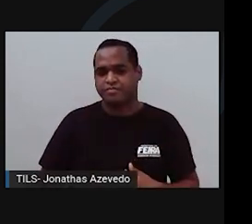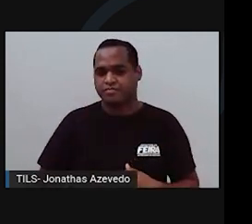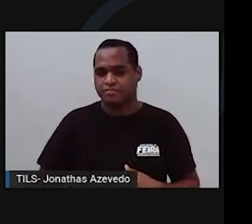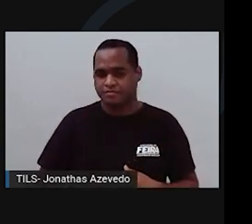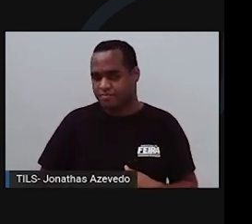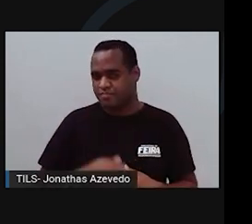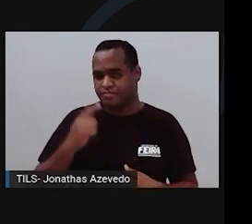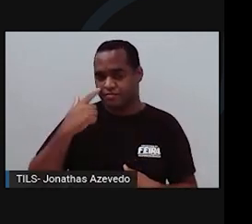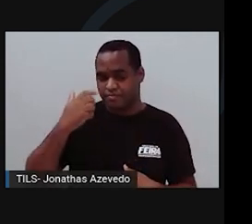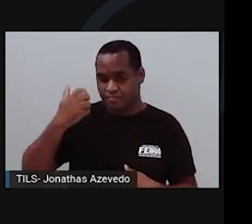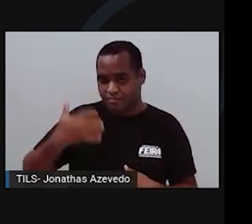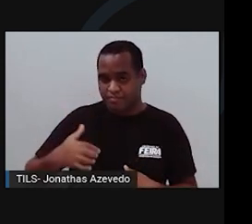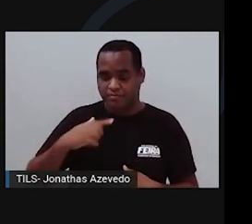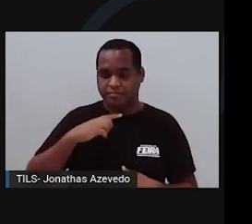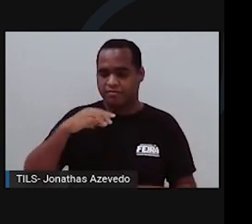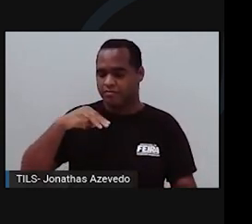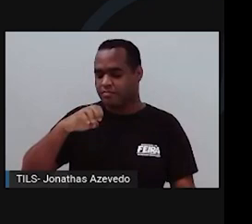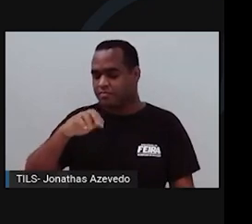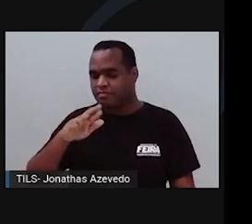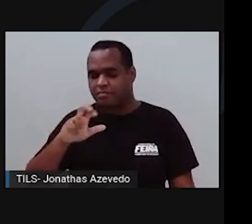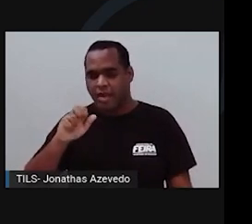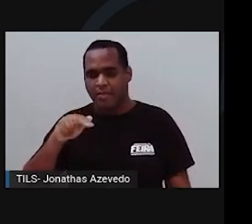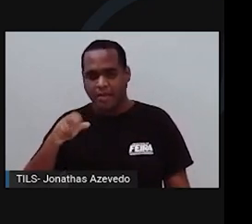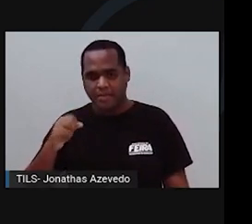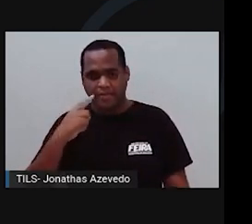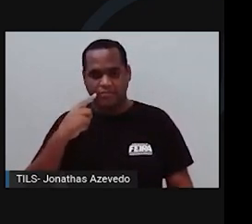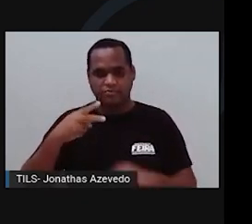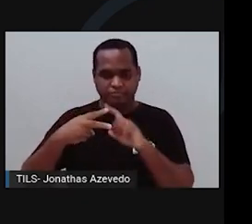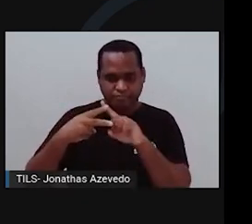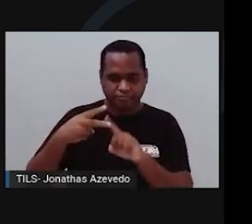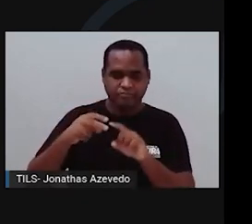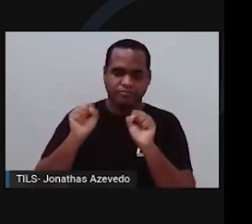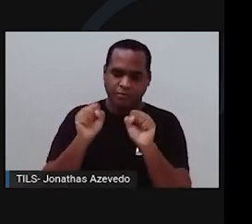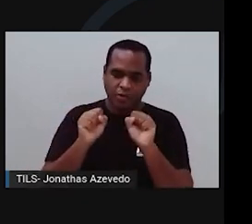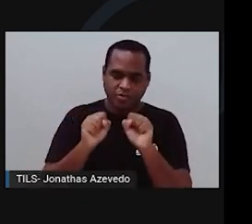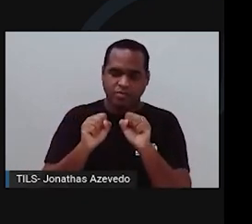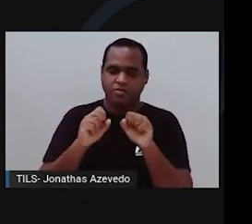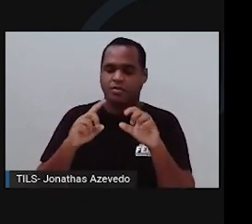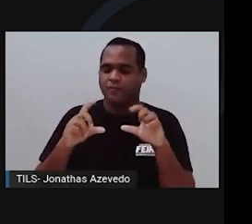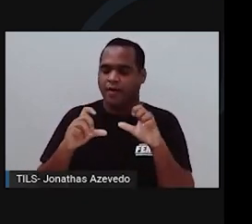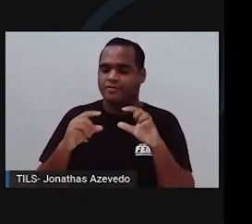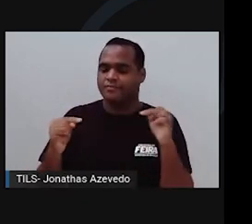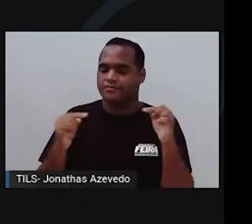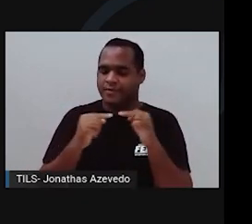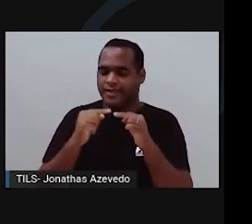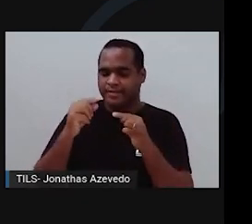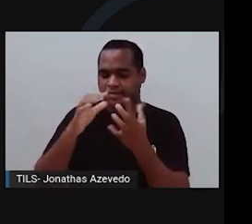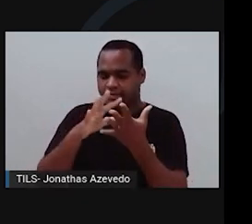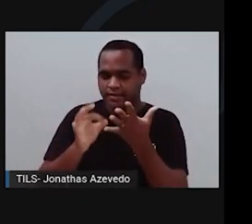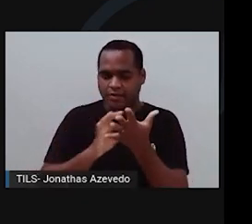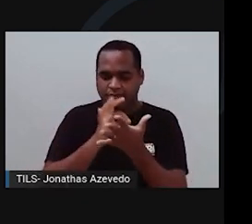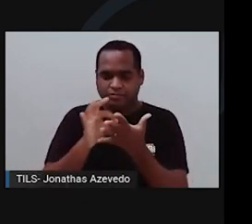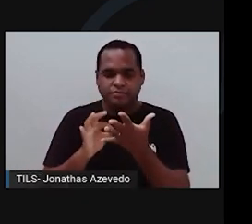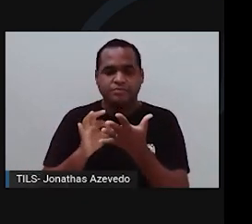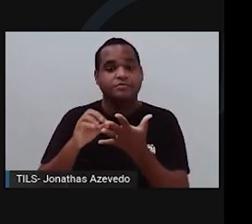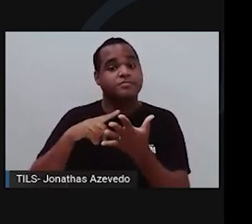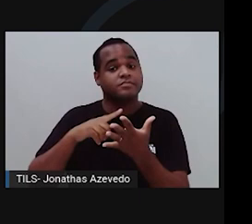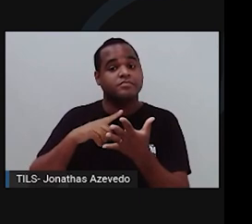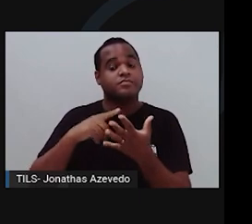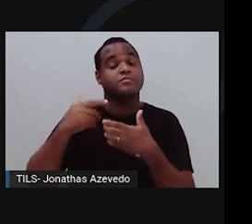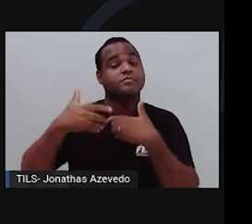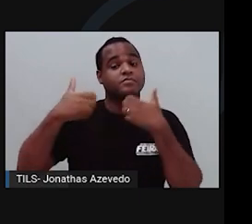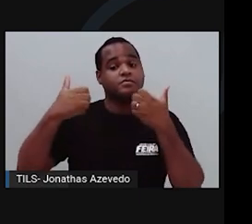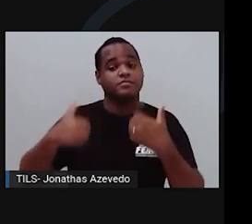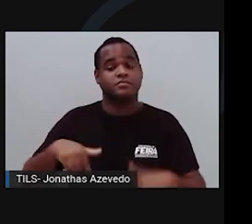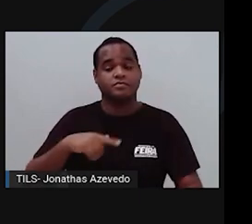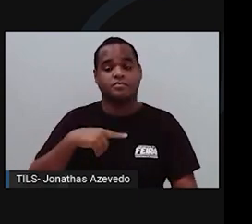Discos de membrana são compostos de duas camadas de fosfolipídios, assim como a membrana de qualquer célula. Mas o que faz o disco ser sensível